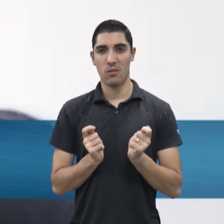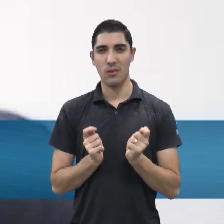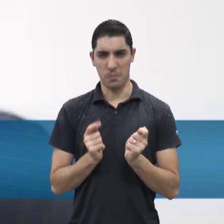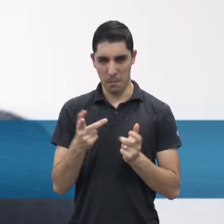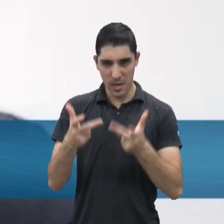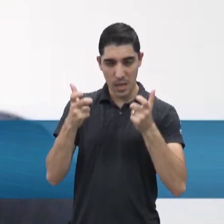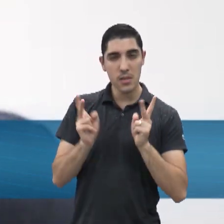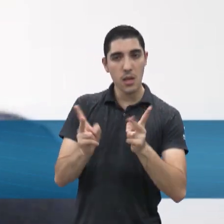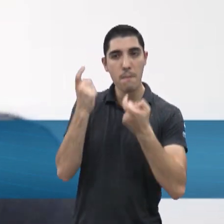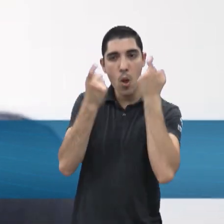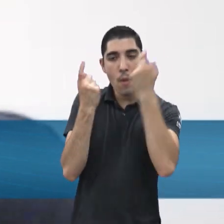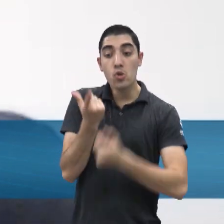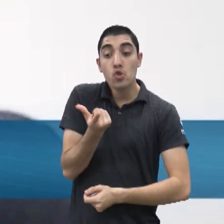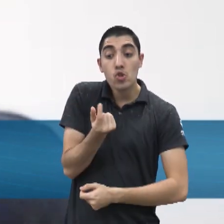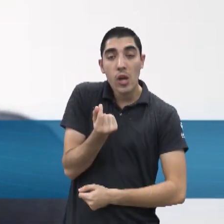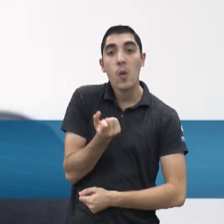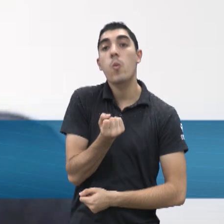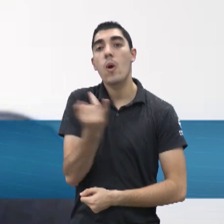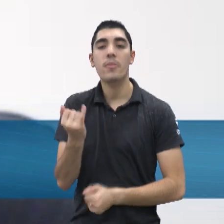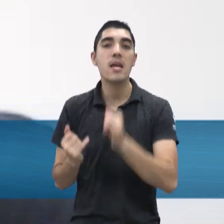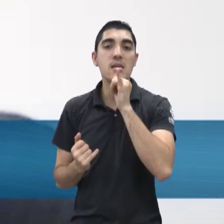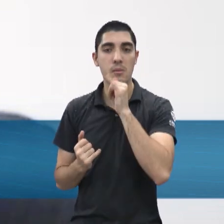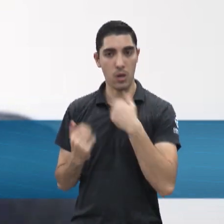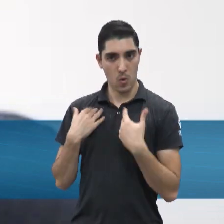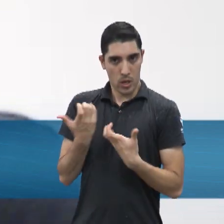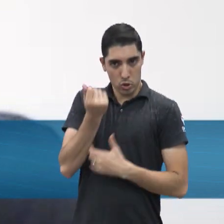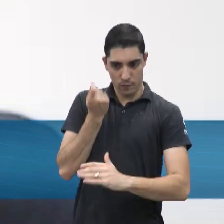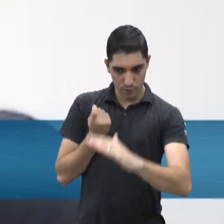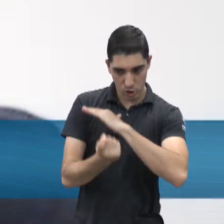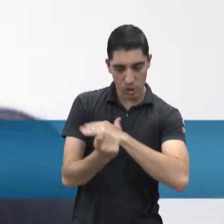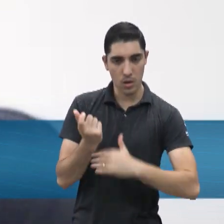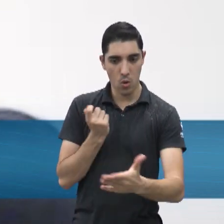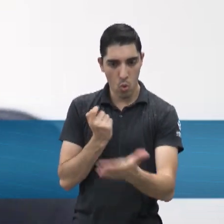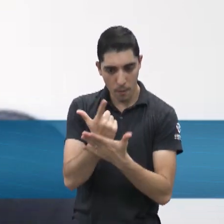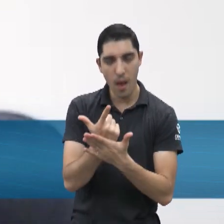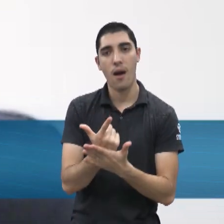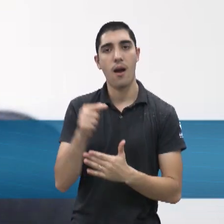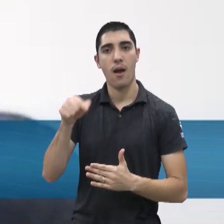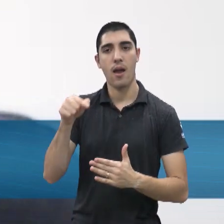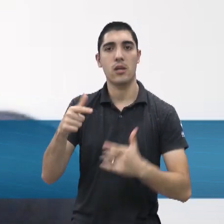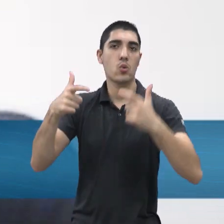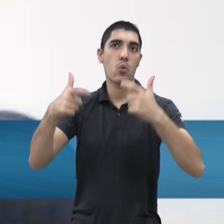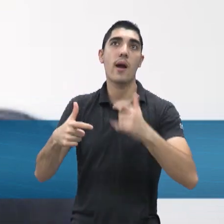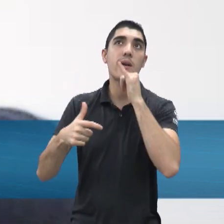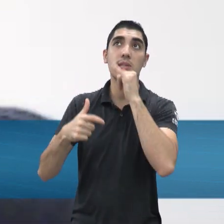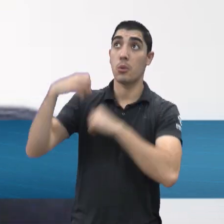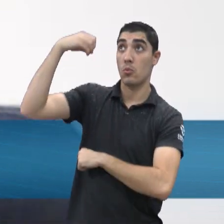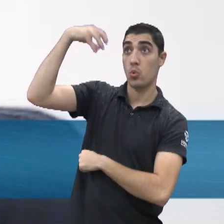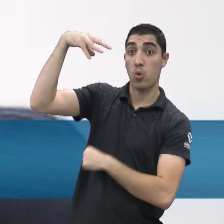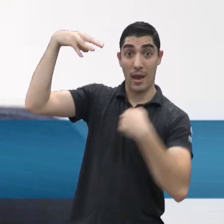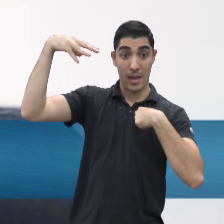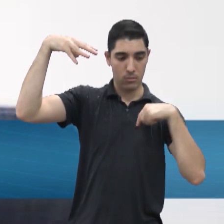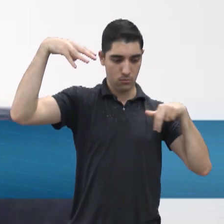Muitas vezes o investimento para instalar, por exemplo, um sistema de iluminação com sensor de presença pode